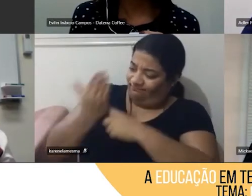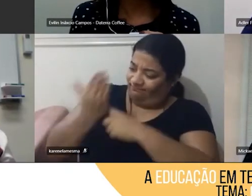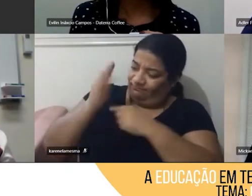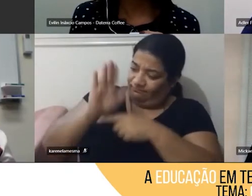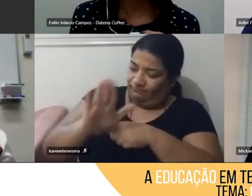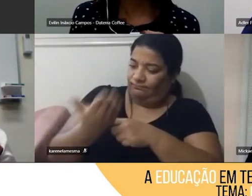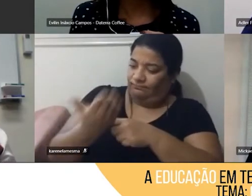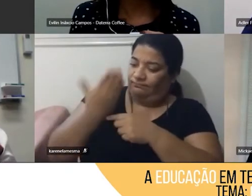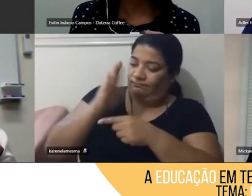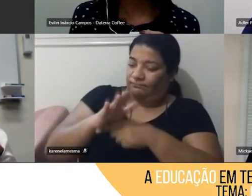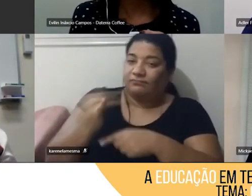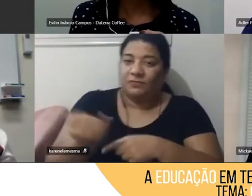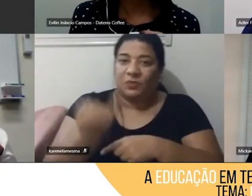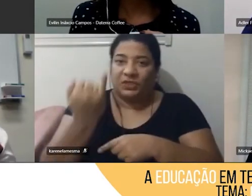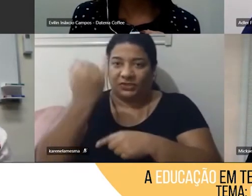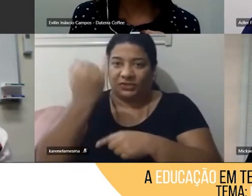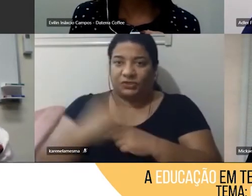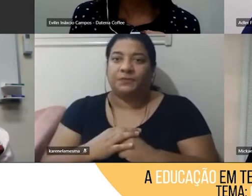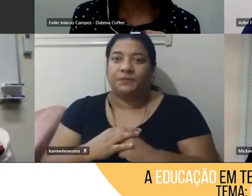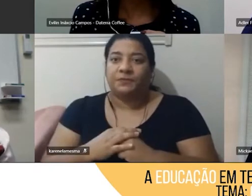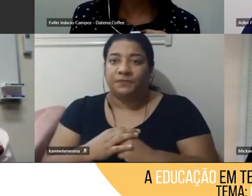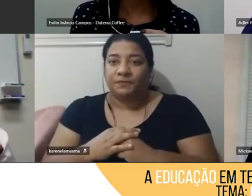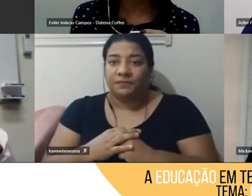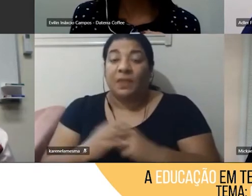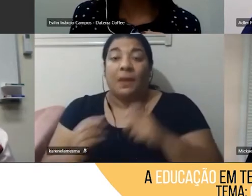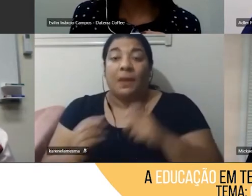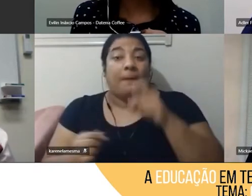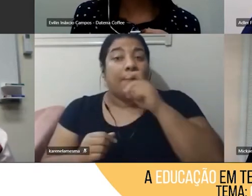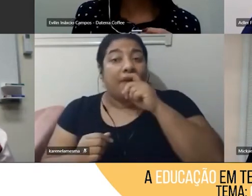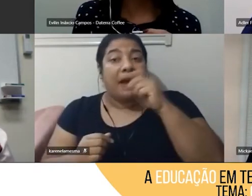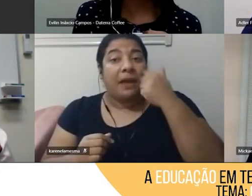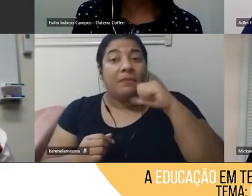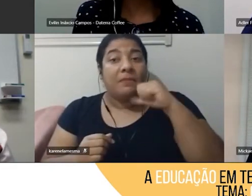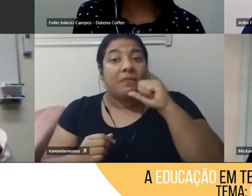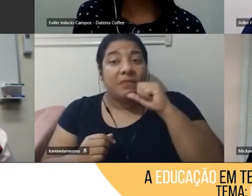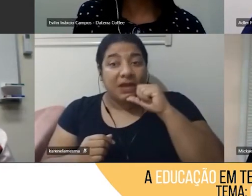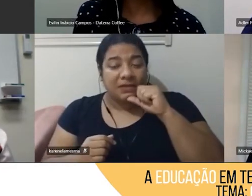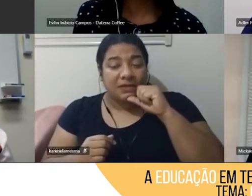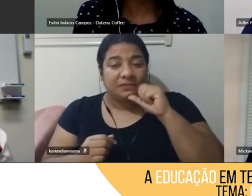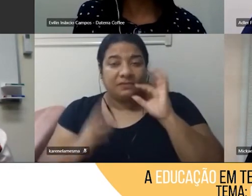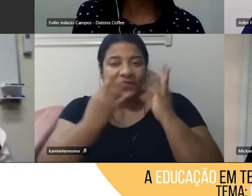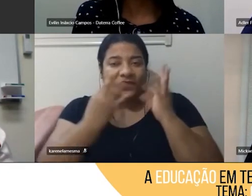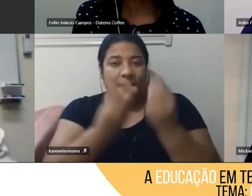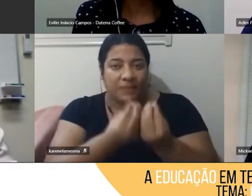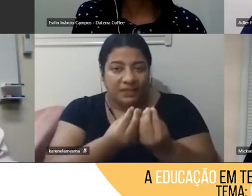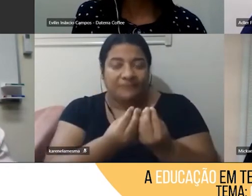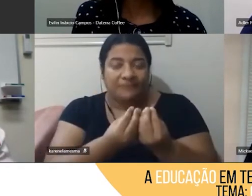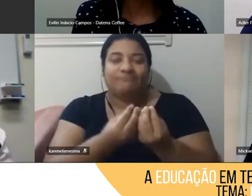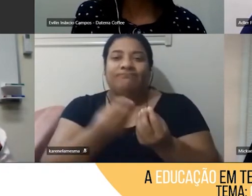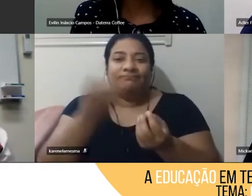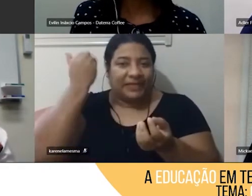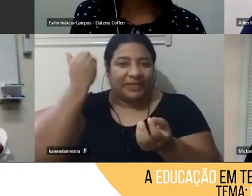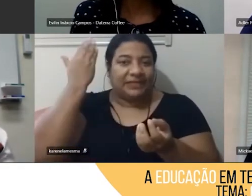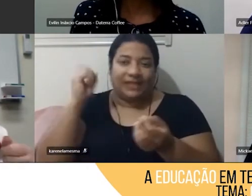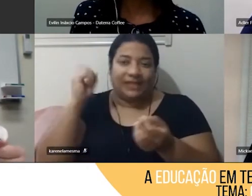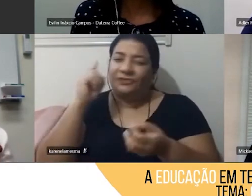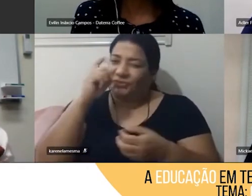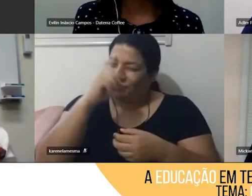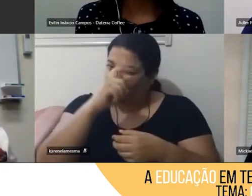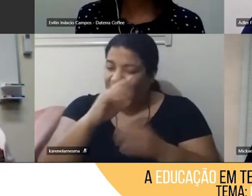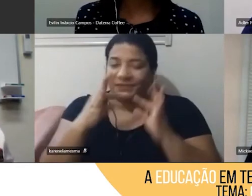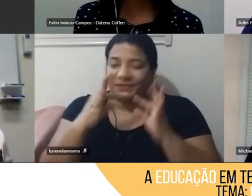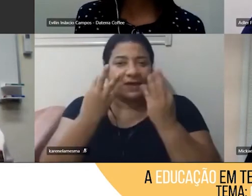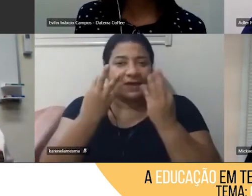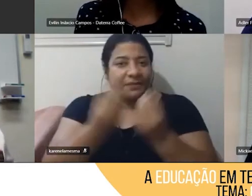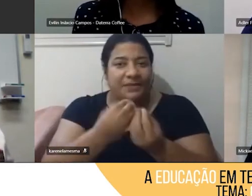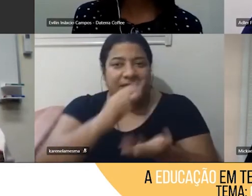importante, trazer os pais, por muito tempo eu tive muitas dificuldades com as famílias, e aí, eu ficava tentando